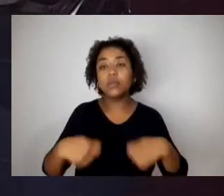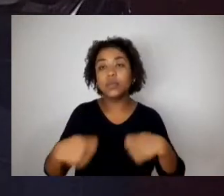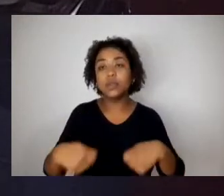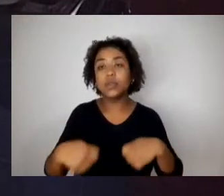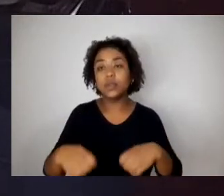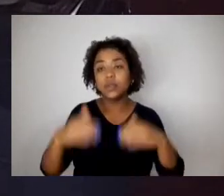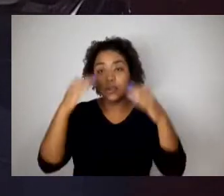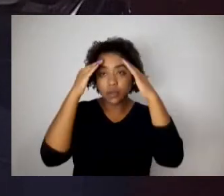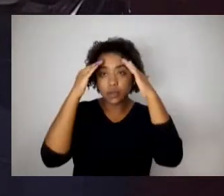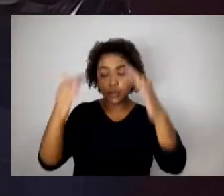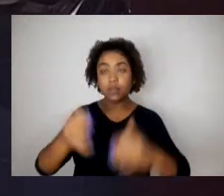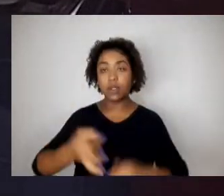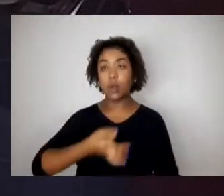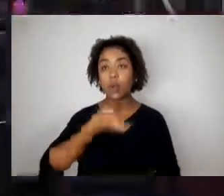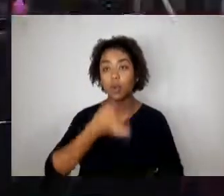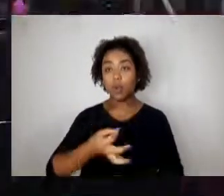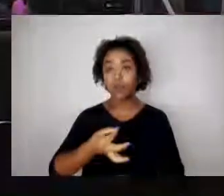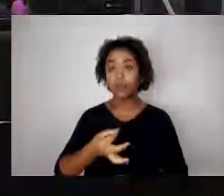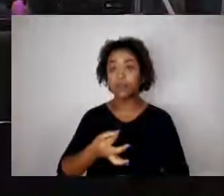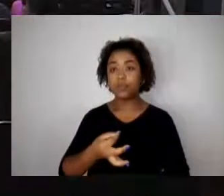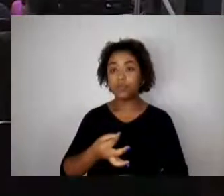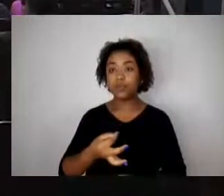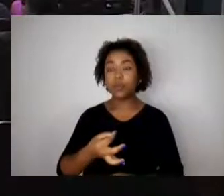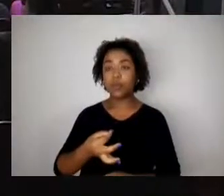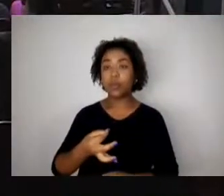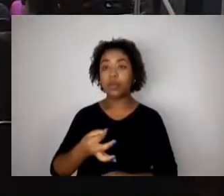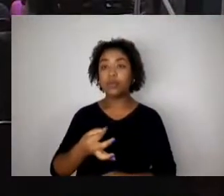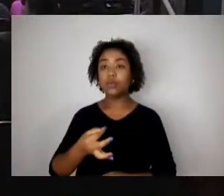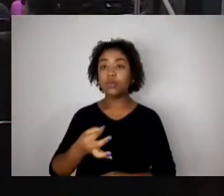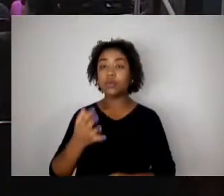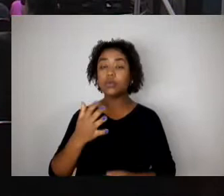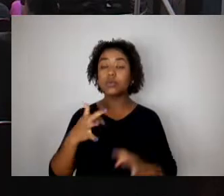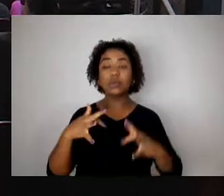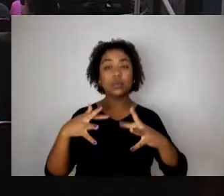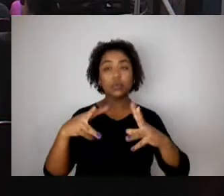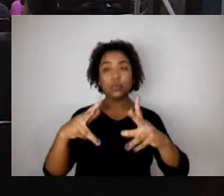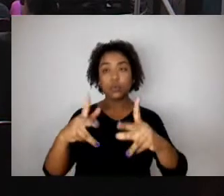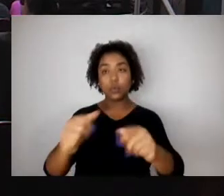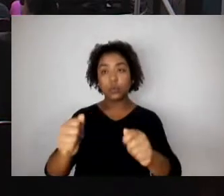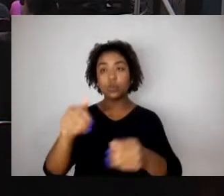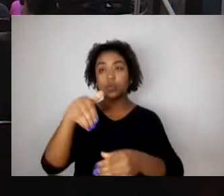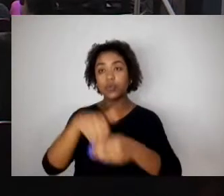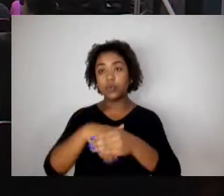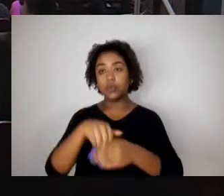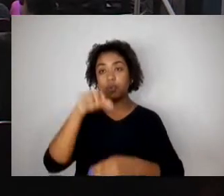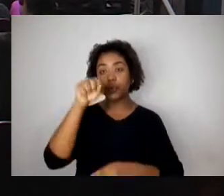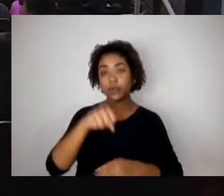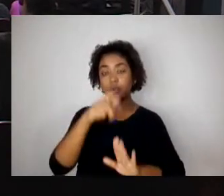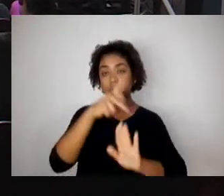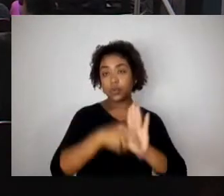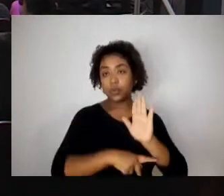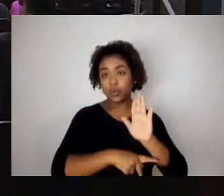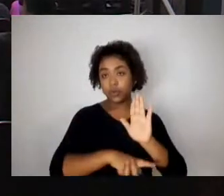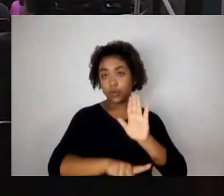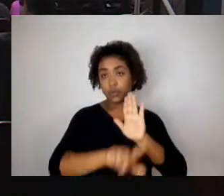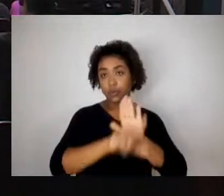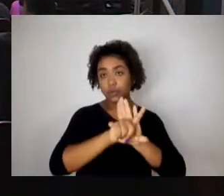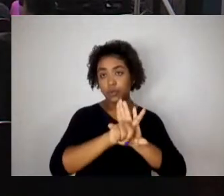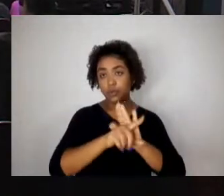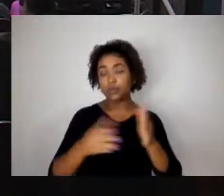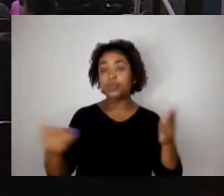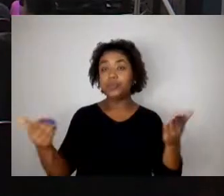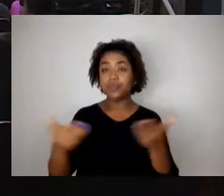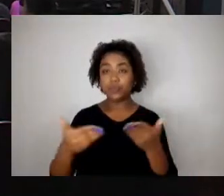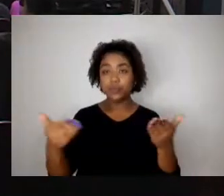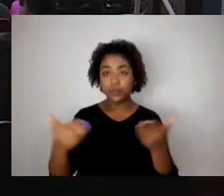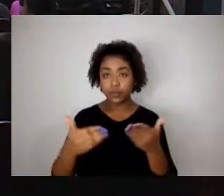favoráveis ao projeto de lei. Pela ordem, presidente. Então, pela ordem, a vereadora Thalia Sobral. Depois, aí, nós retornamos no número 6, porque